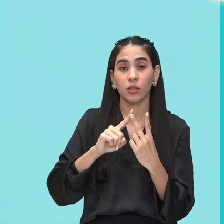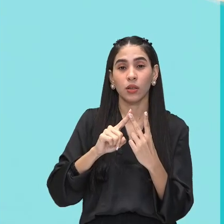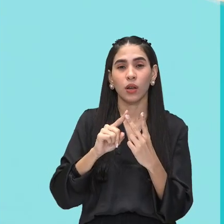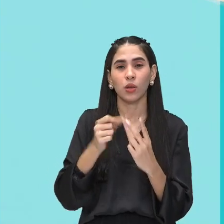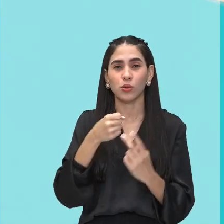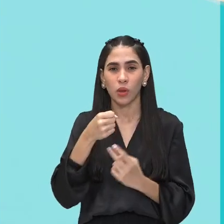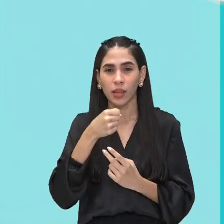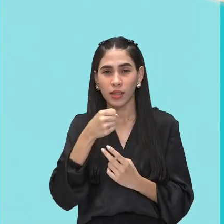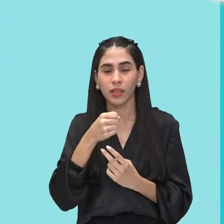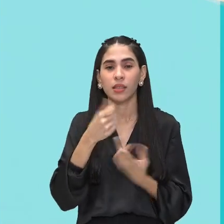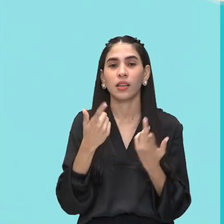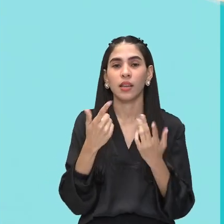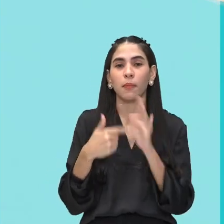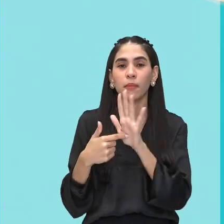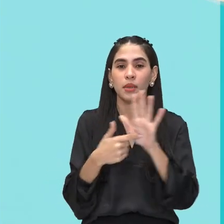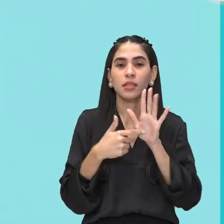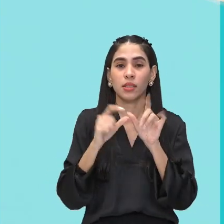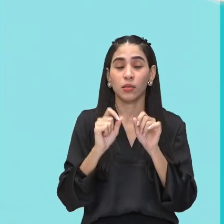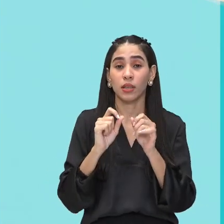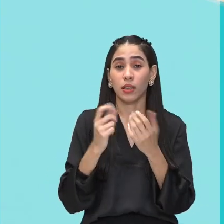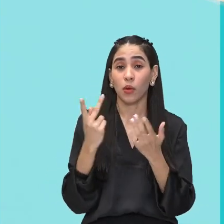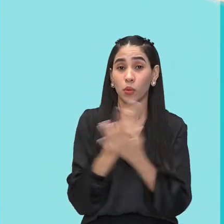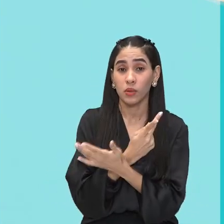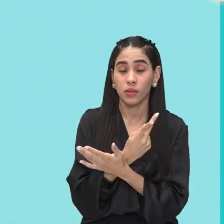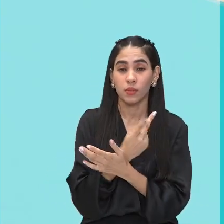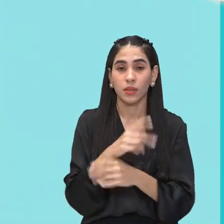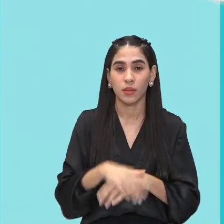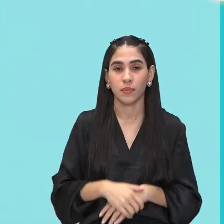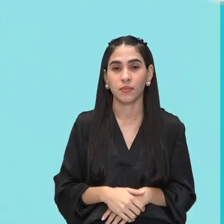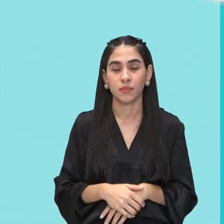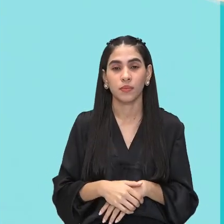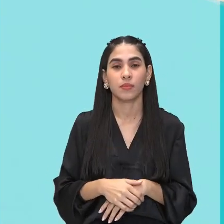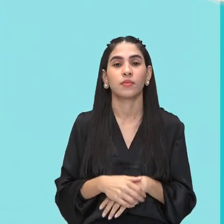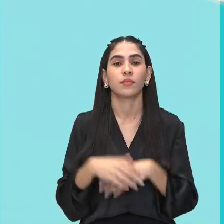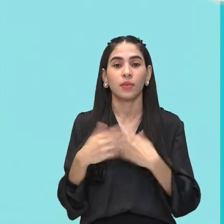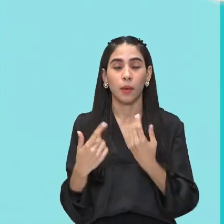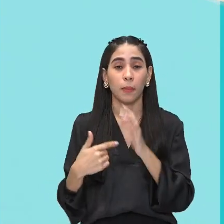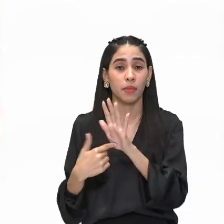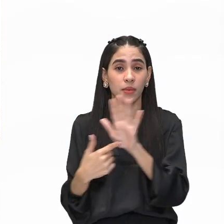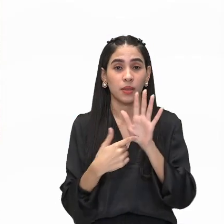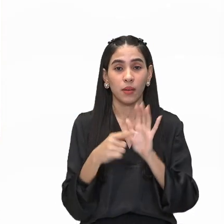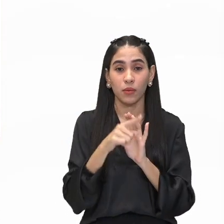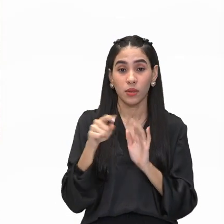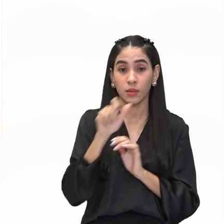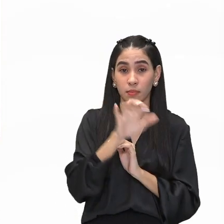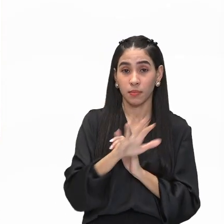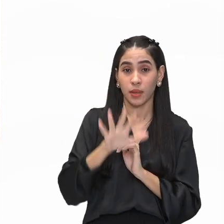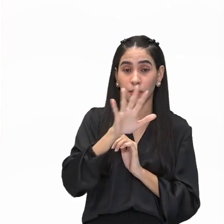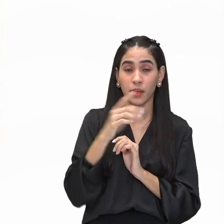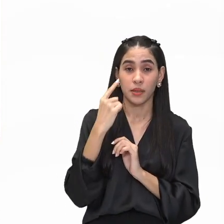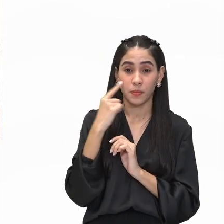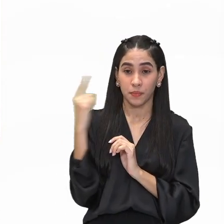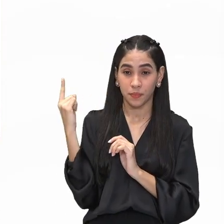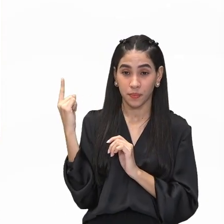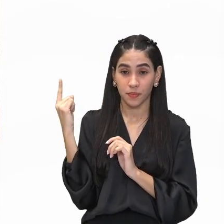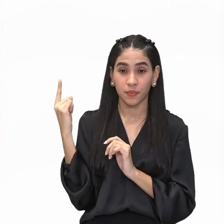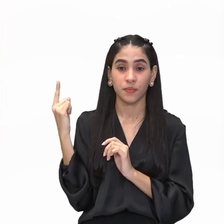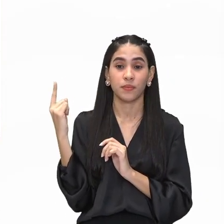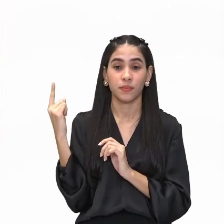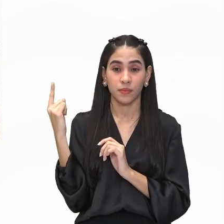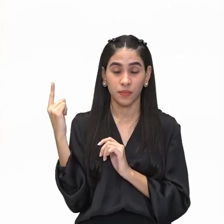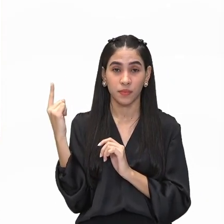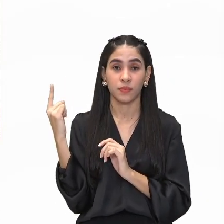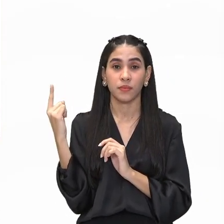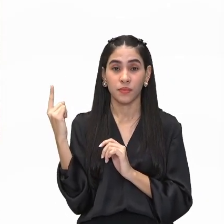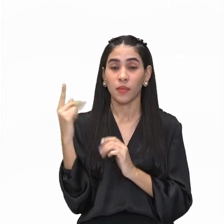jornalista, que mostra um acontecimento. E a gente vai mostrar para vocês uma imagem aí de uma fotografia onde